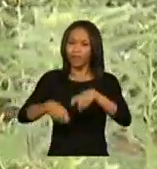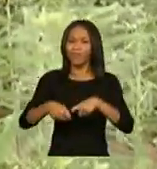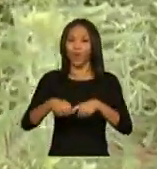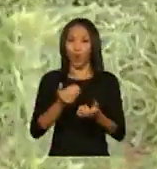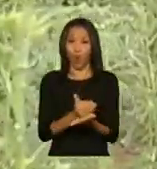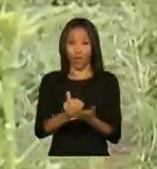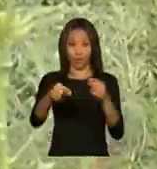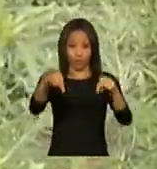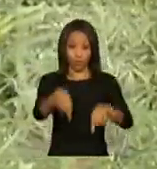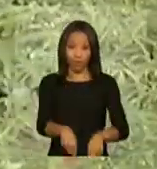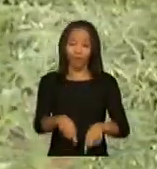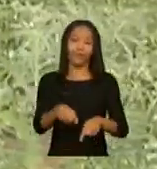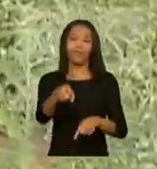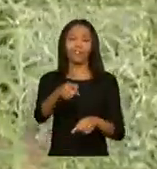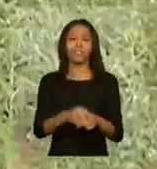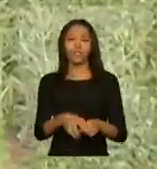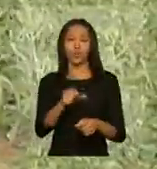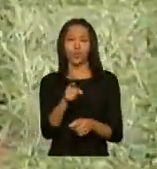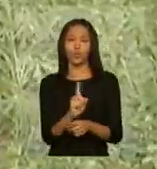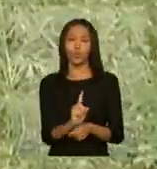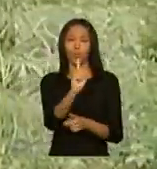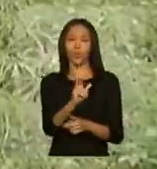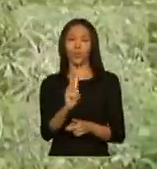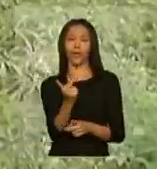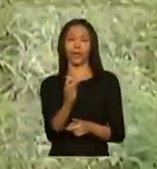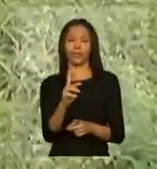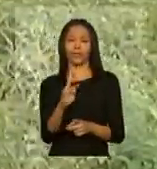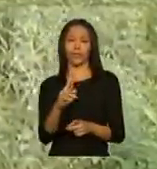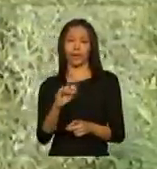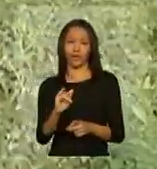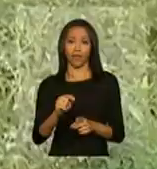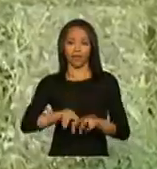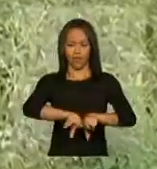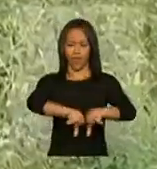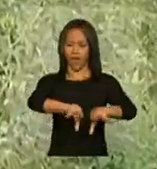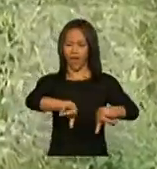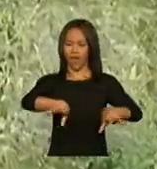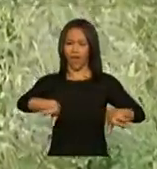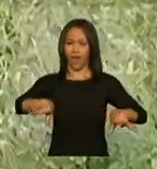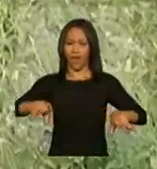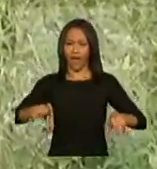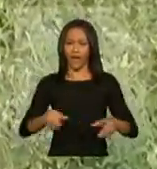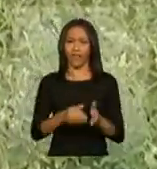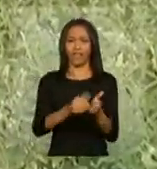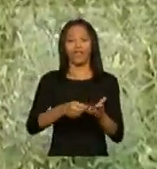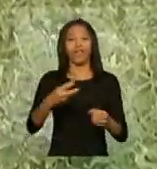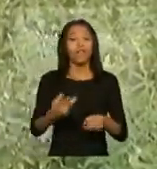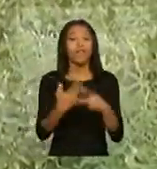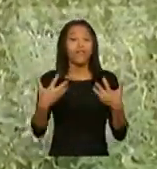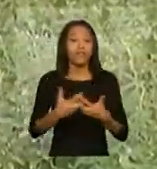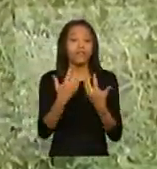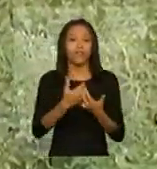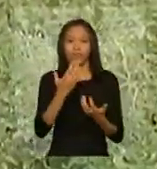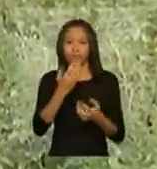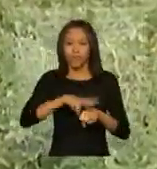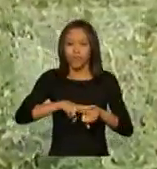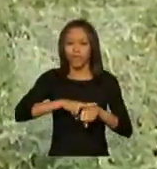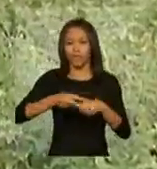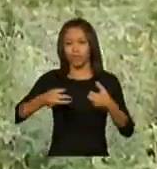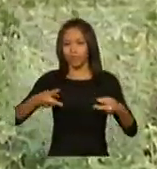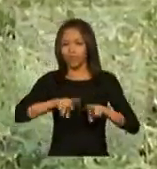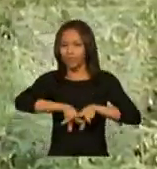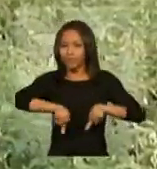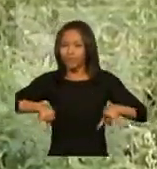Nesta propriedade de um hectare, a agricultura é variada. Ela planta verduras, legumes, hortaliças e